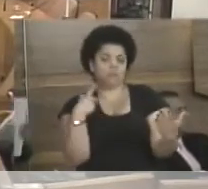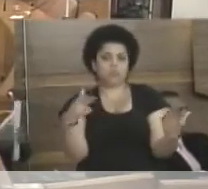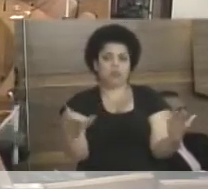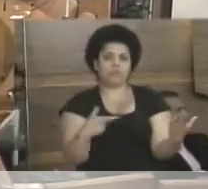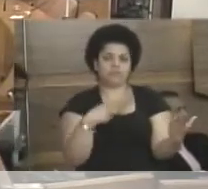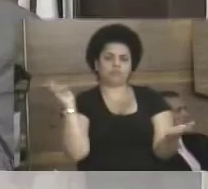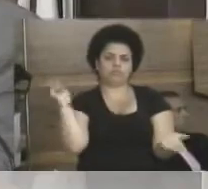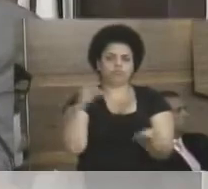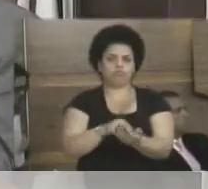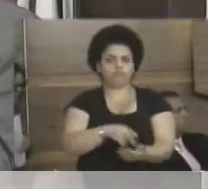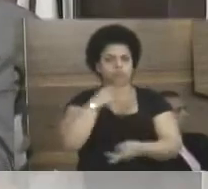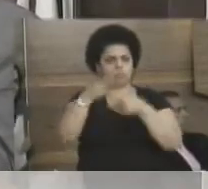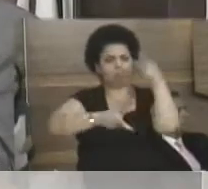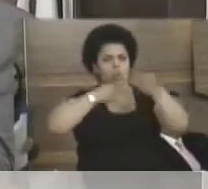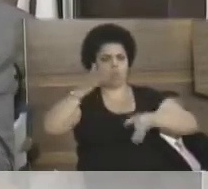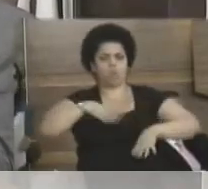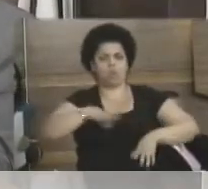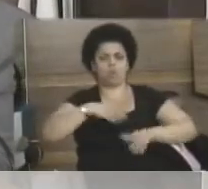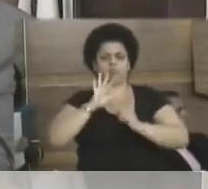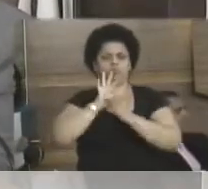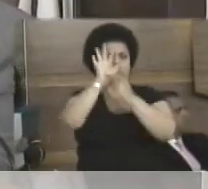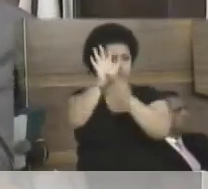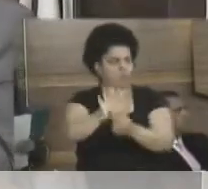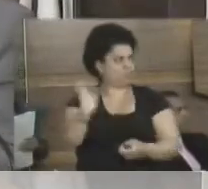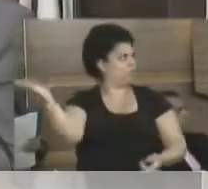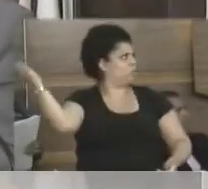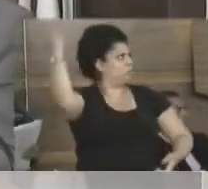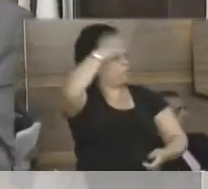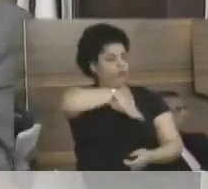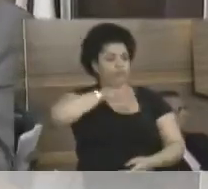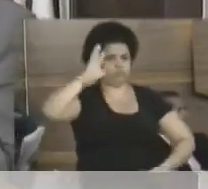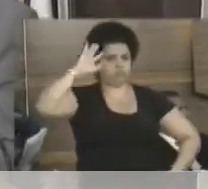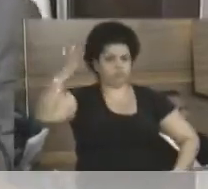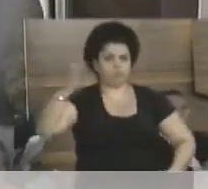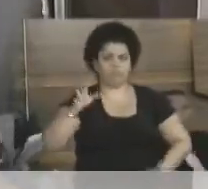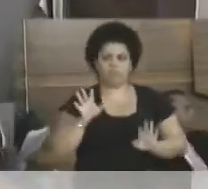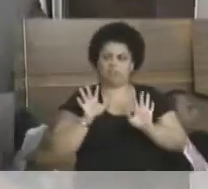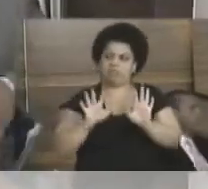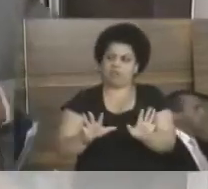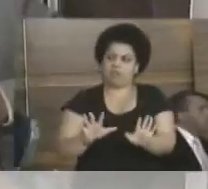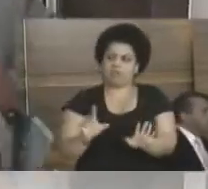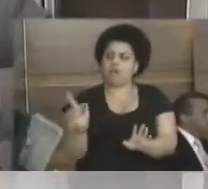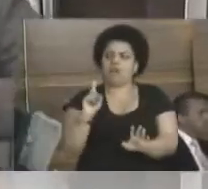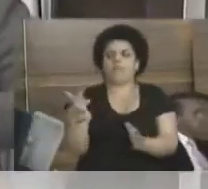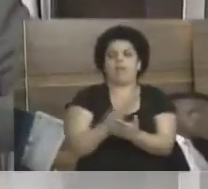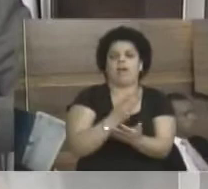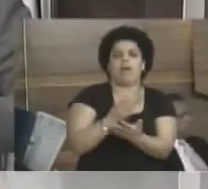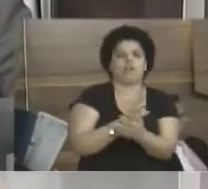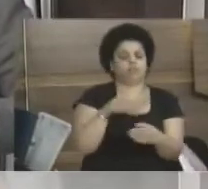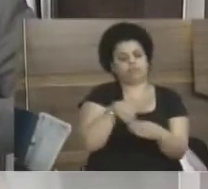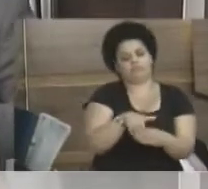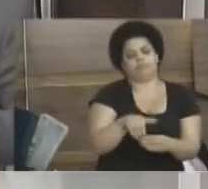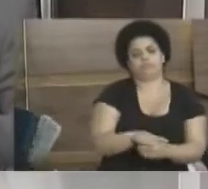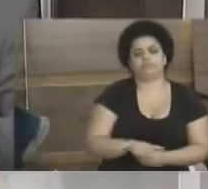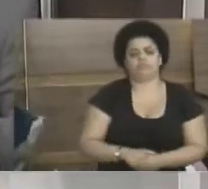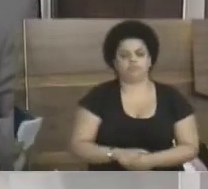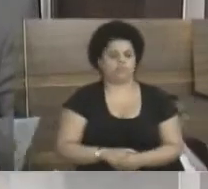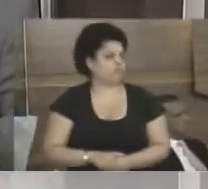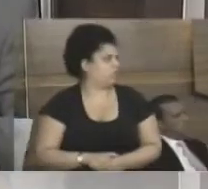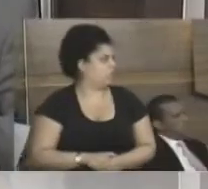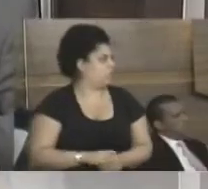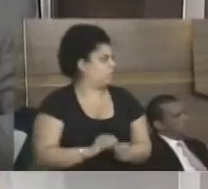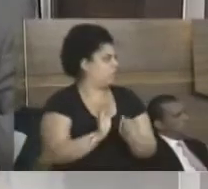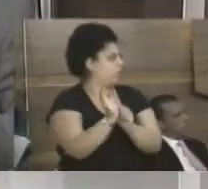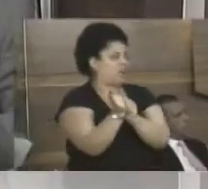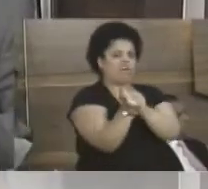aqui, eu venho aqui, falo, mostro, provo e a gente resolve agora. Não, isso aqui está errado, deixa eu botar aqui. Vou botar aqui para quê?